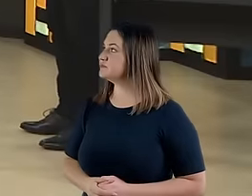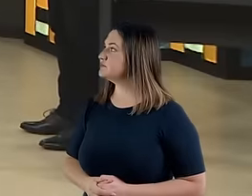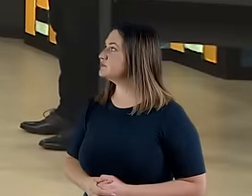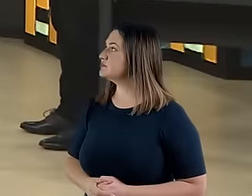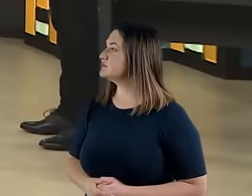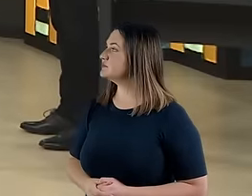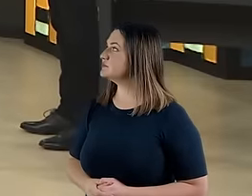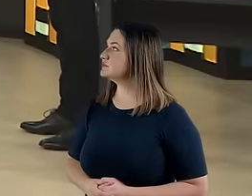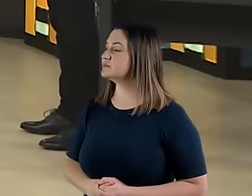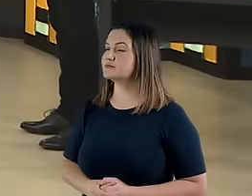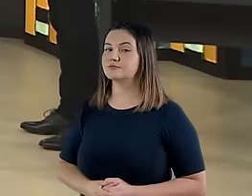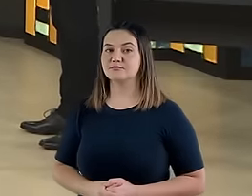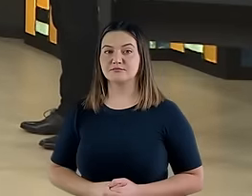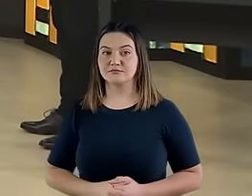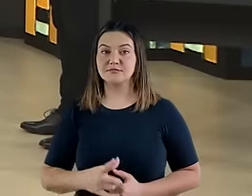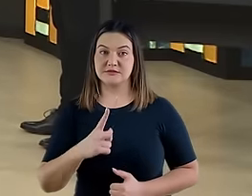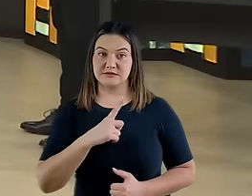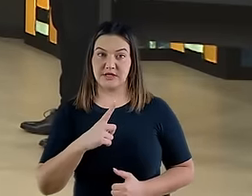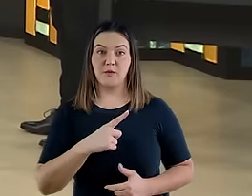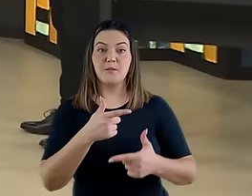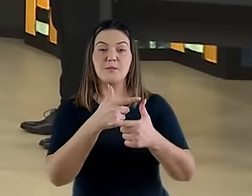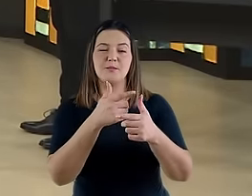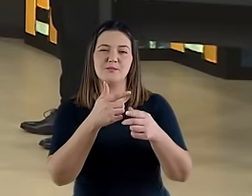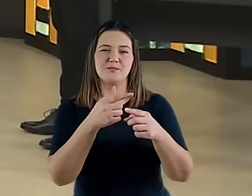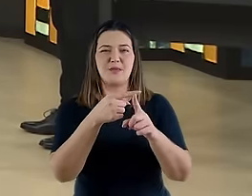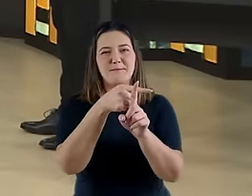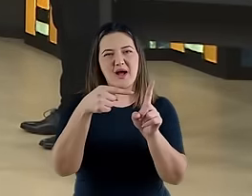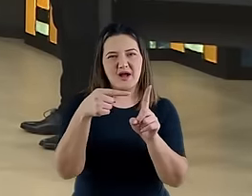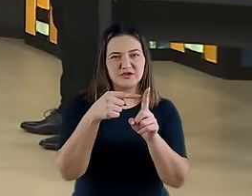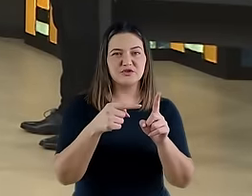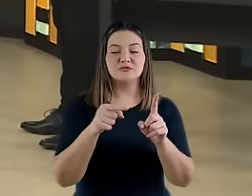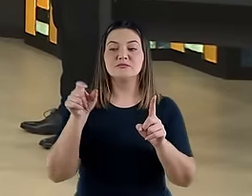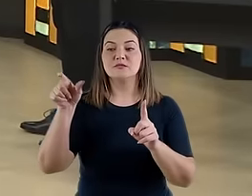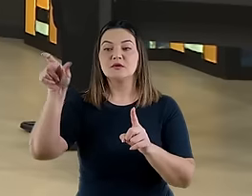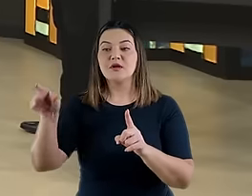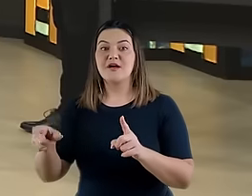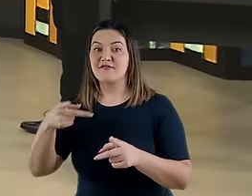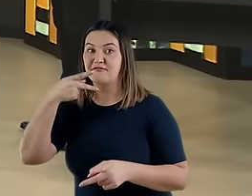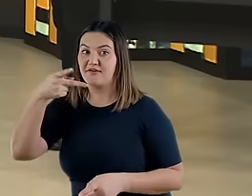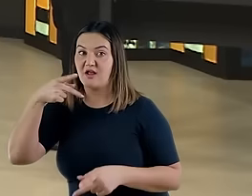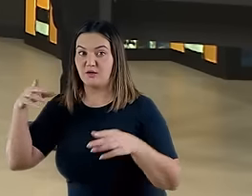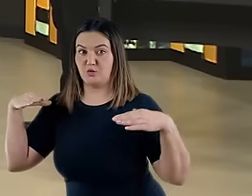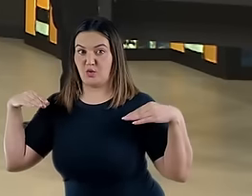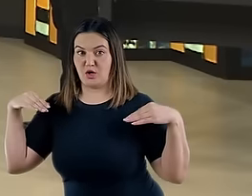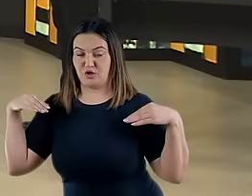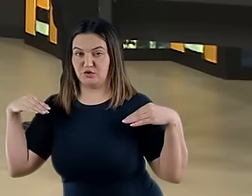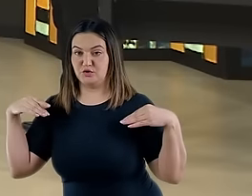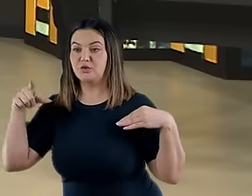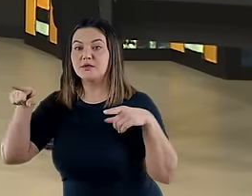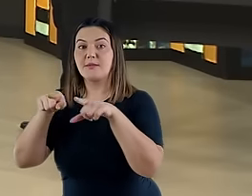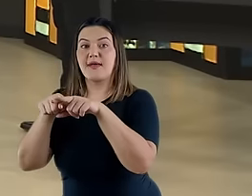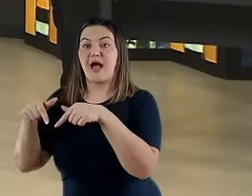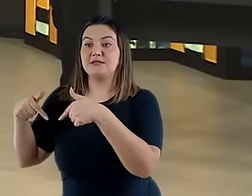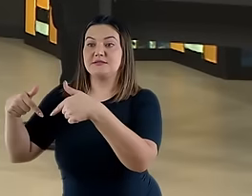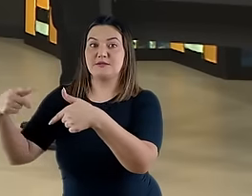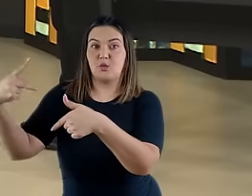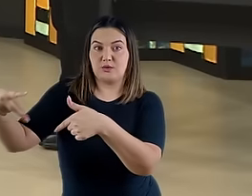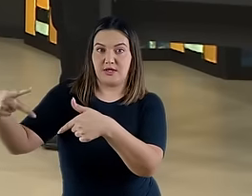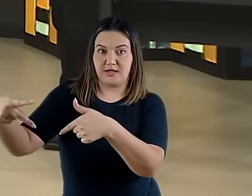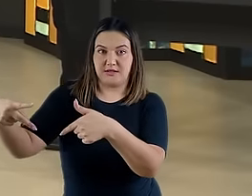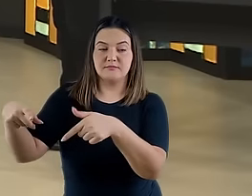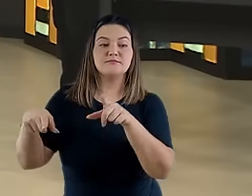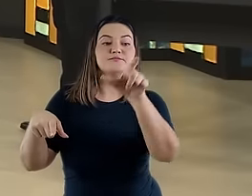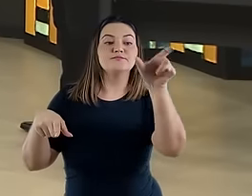Você tem ali uma parte que demarca as ações e falas do anjo. Vai do verso 10 até o verso 16, primeira parte.